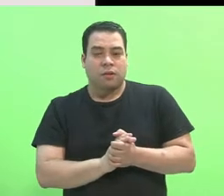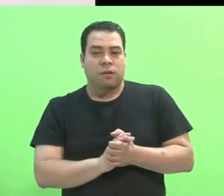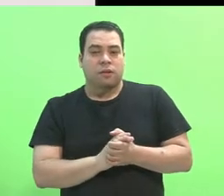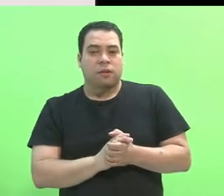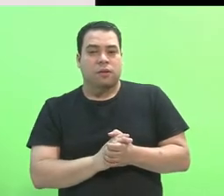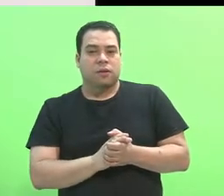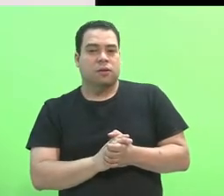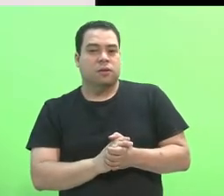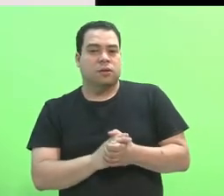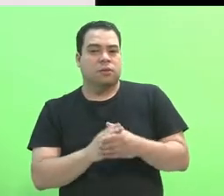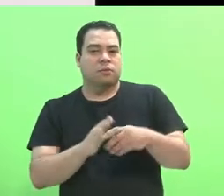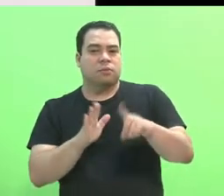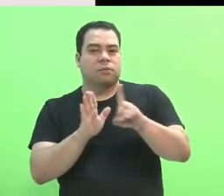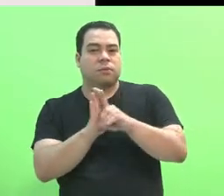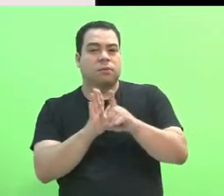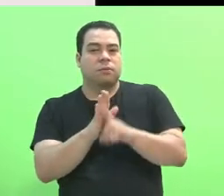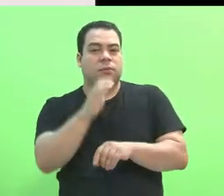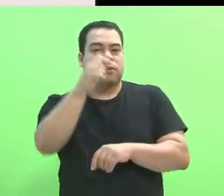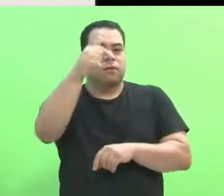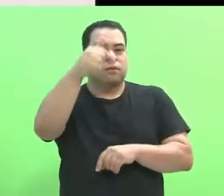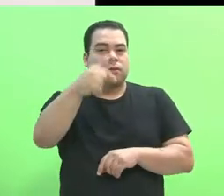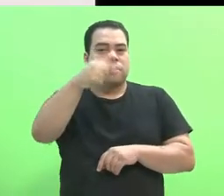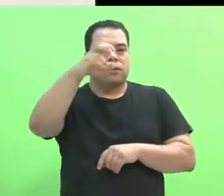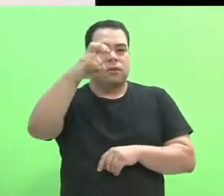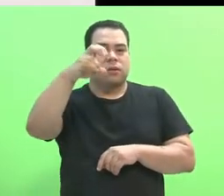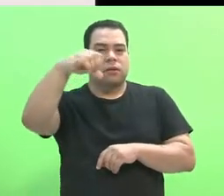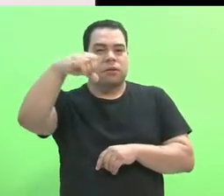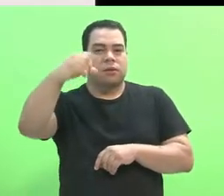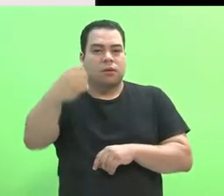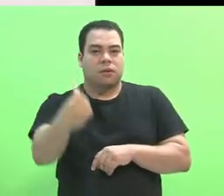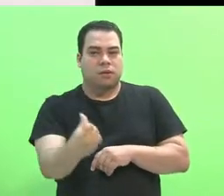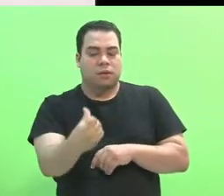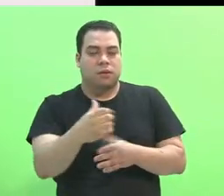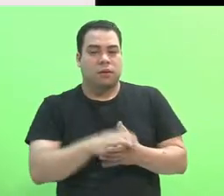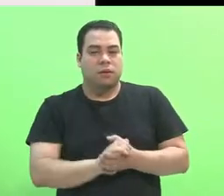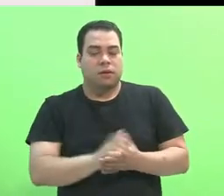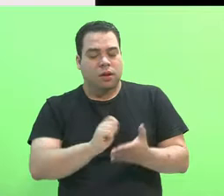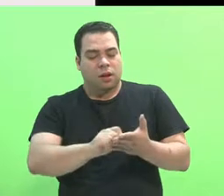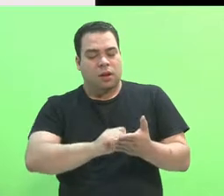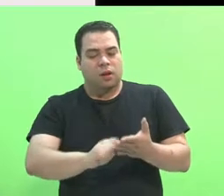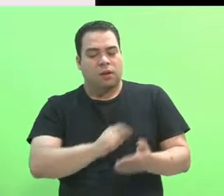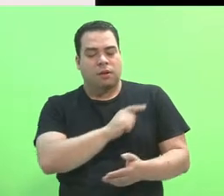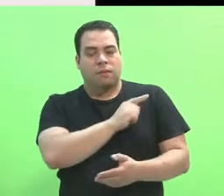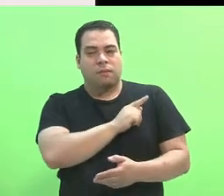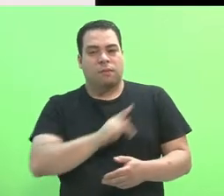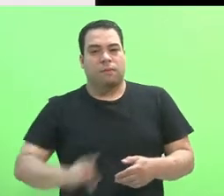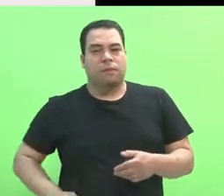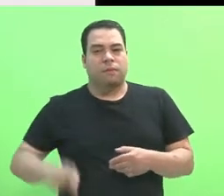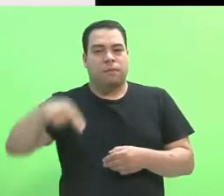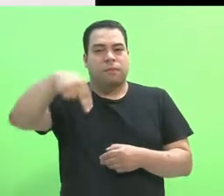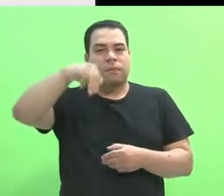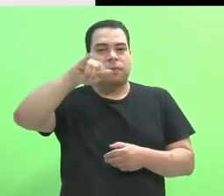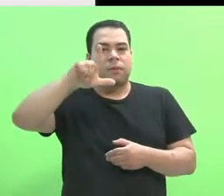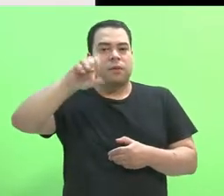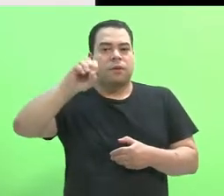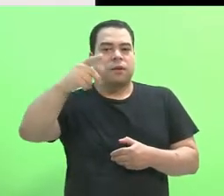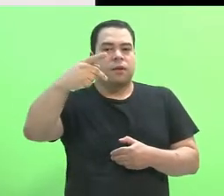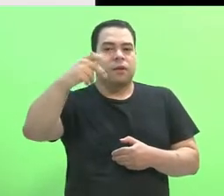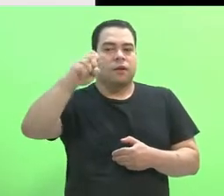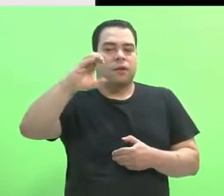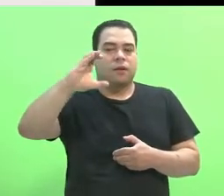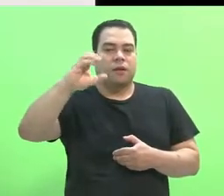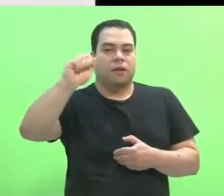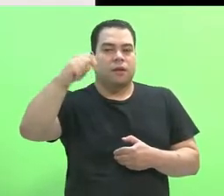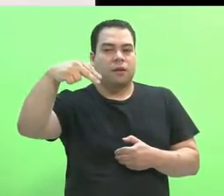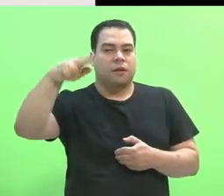.566, de 23 de setembro. Foi assinado pelo presidente Nilo Peçanha. As escolas tinham o objetivo